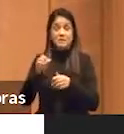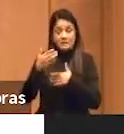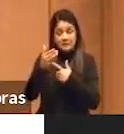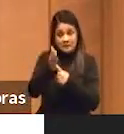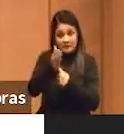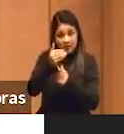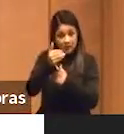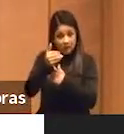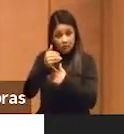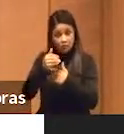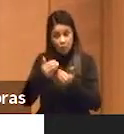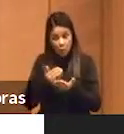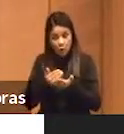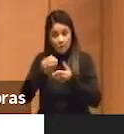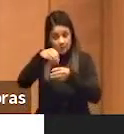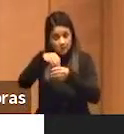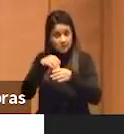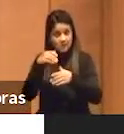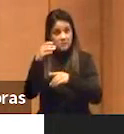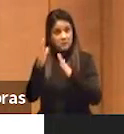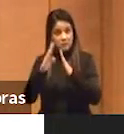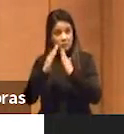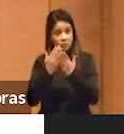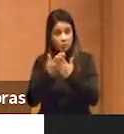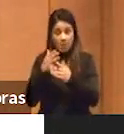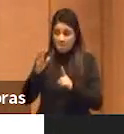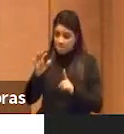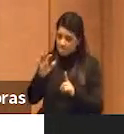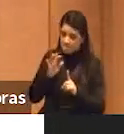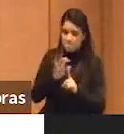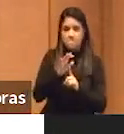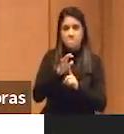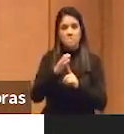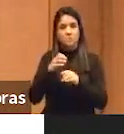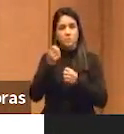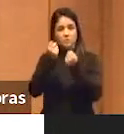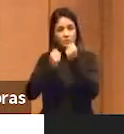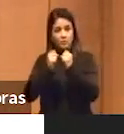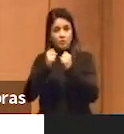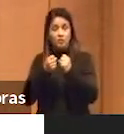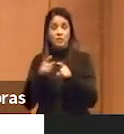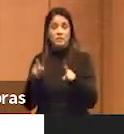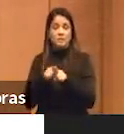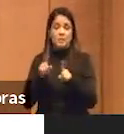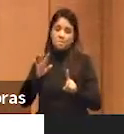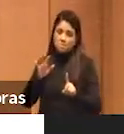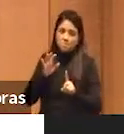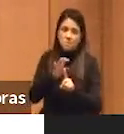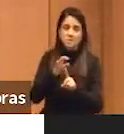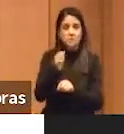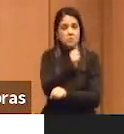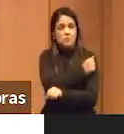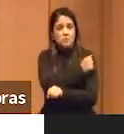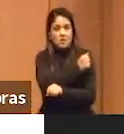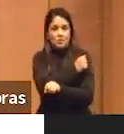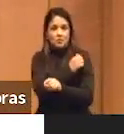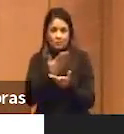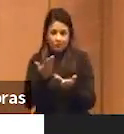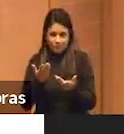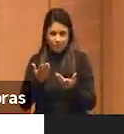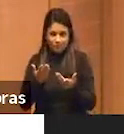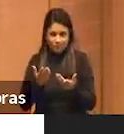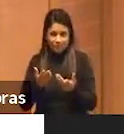queira ou não queira, porque vem por pressão da indústria ou por pressão da meninada, não tem dúvida. E essas pressões